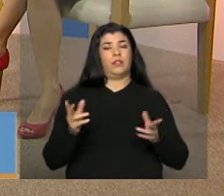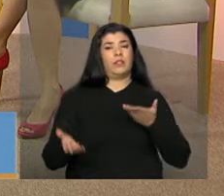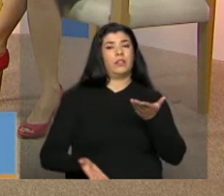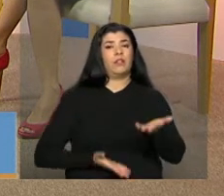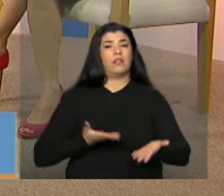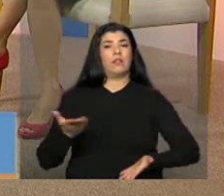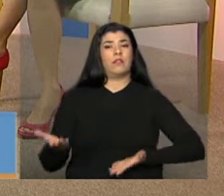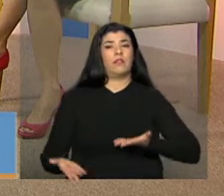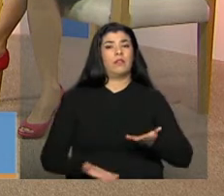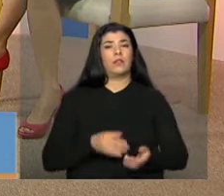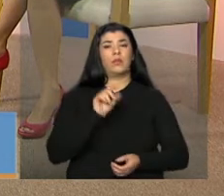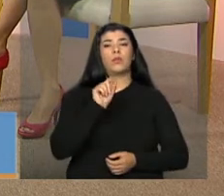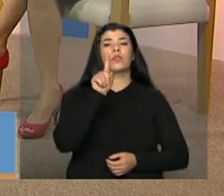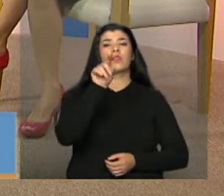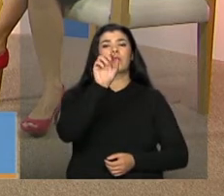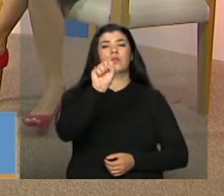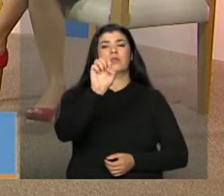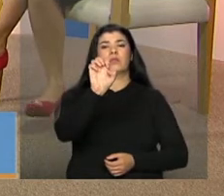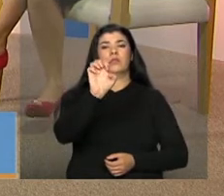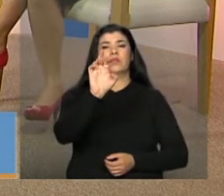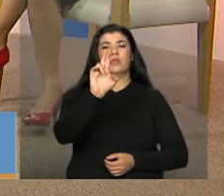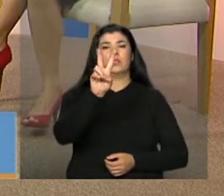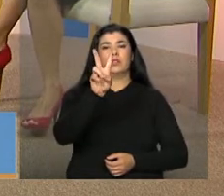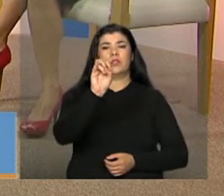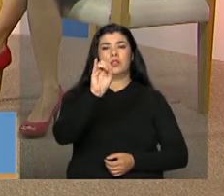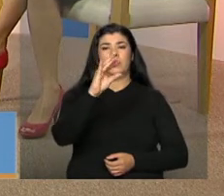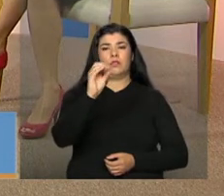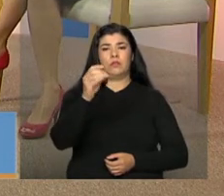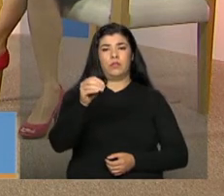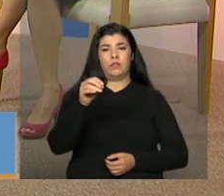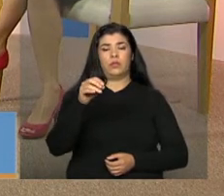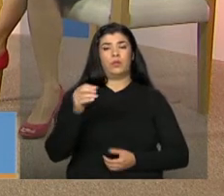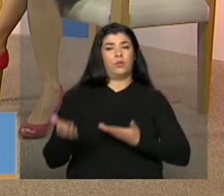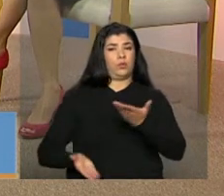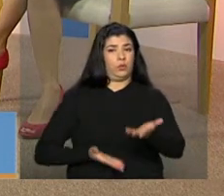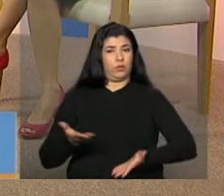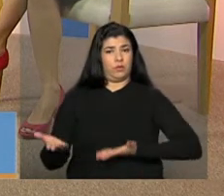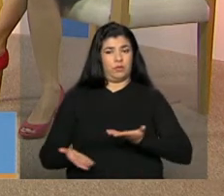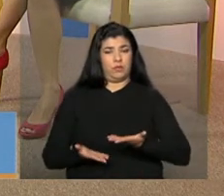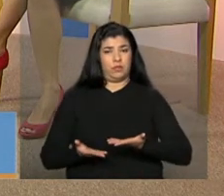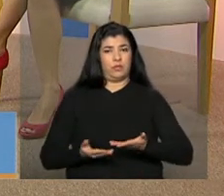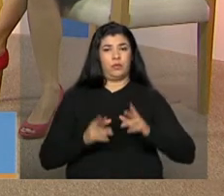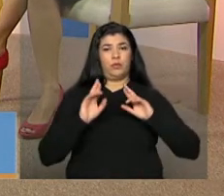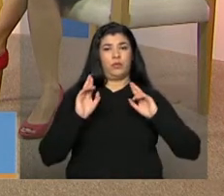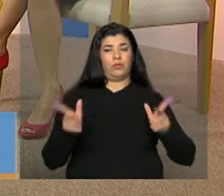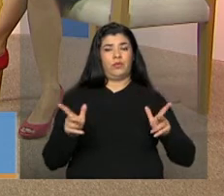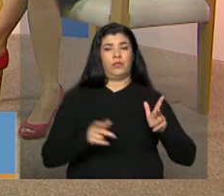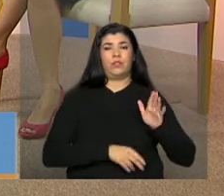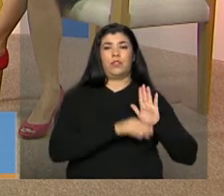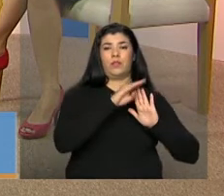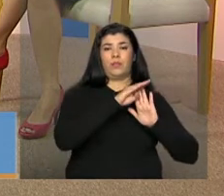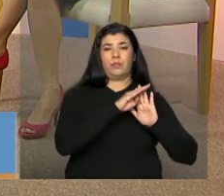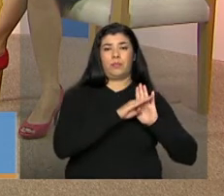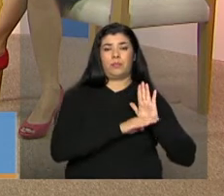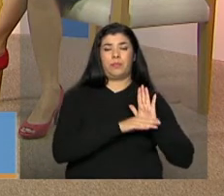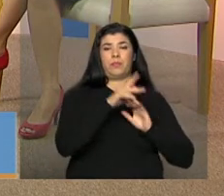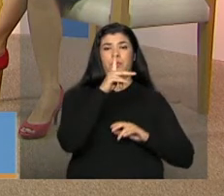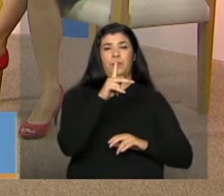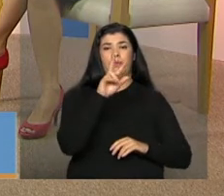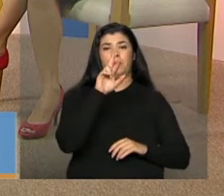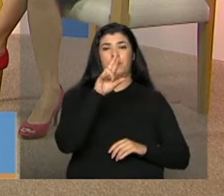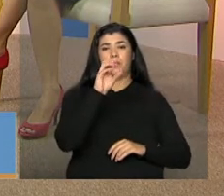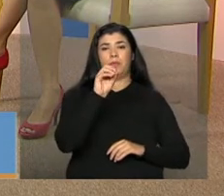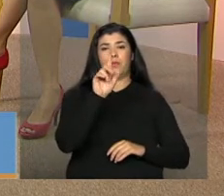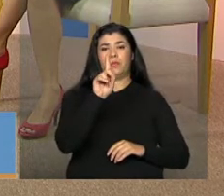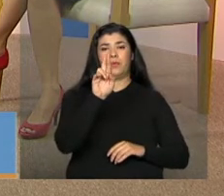serviços e programas. Certo? Vou colocar essas duas grandes categorias aqui para facilitar o entendimento. No caso dos serviços, eles são